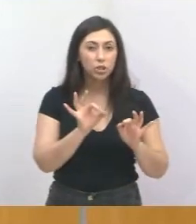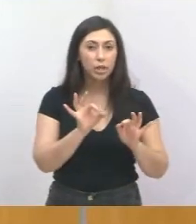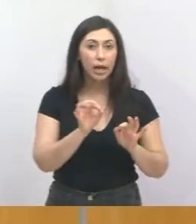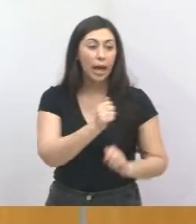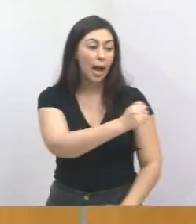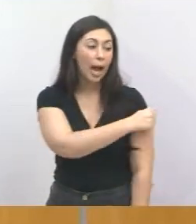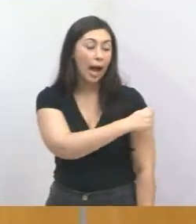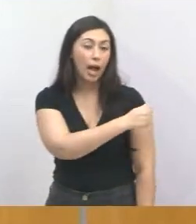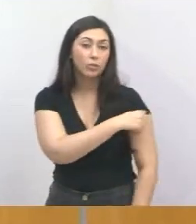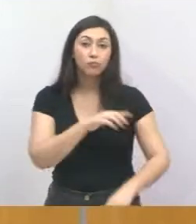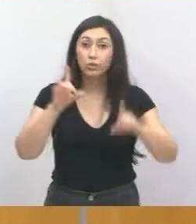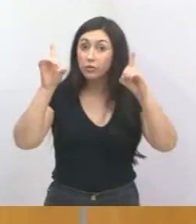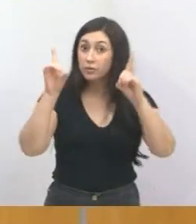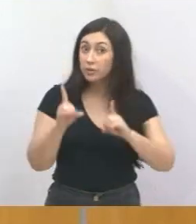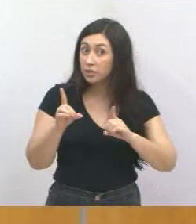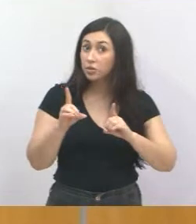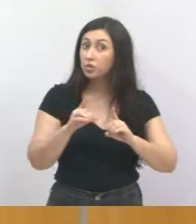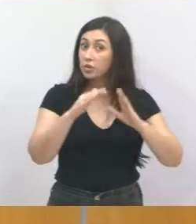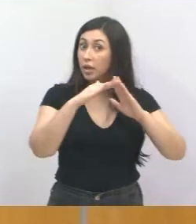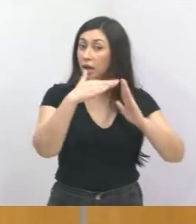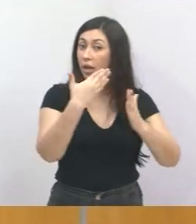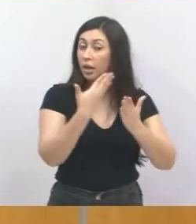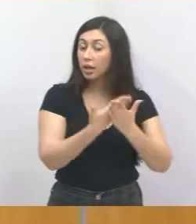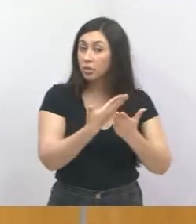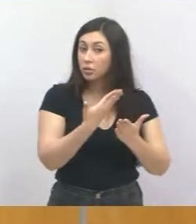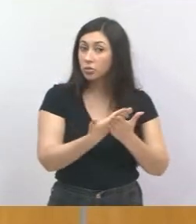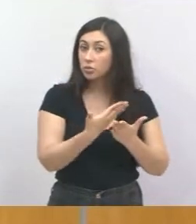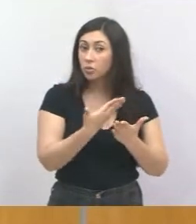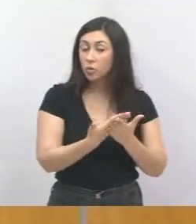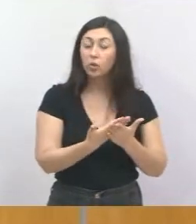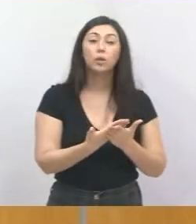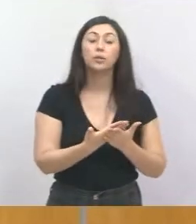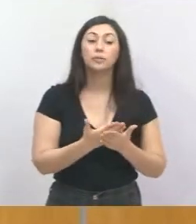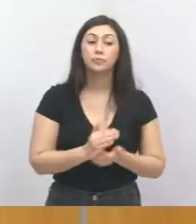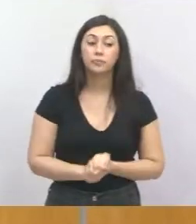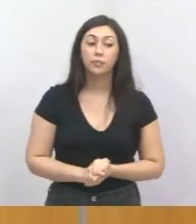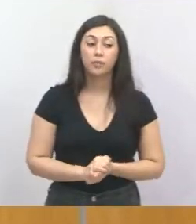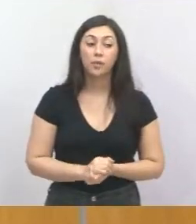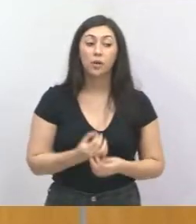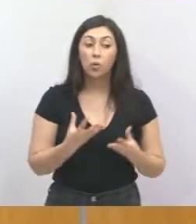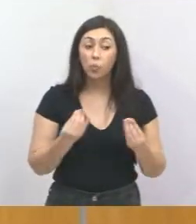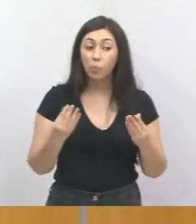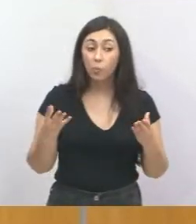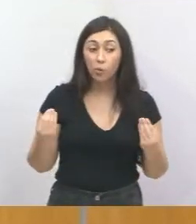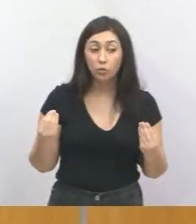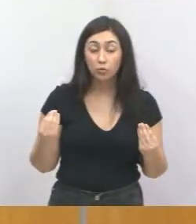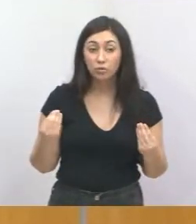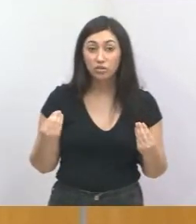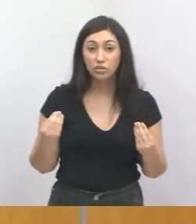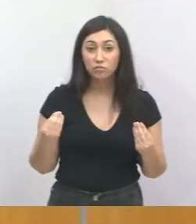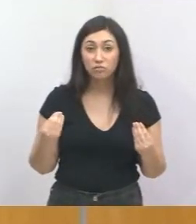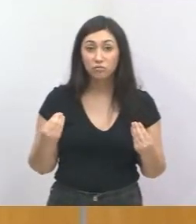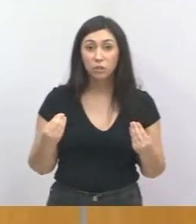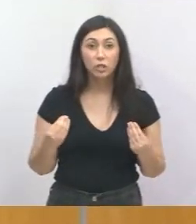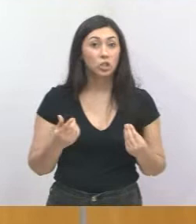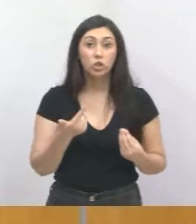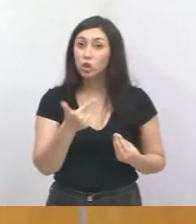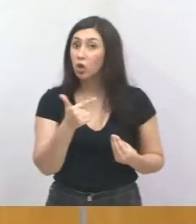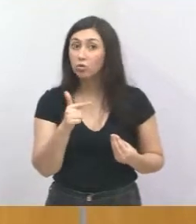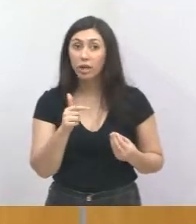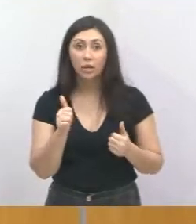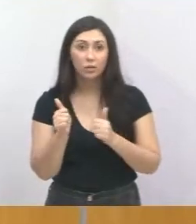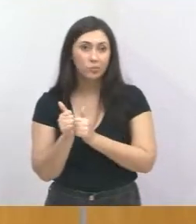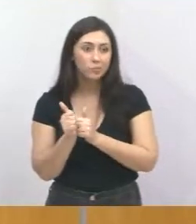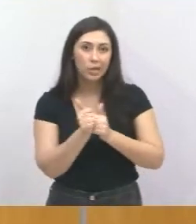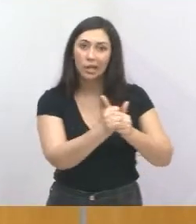deficiência na rede municipal de educação. Muitos alunos ainda estão sem esses acompanhantes. Nós vamos